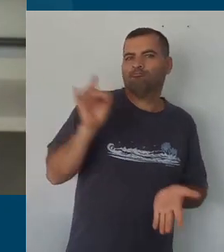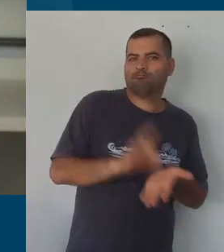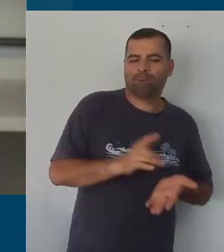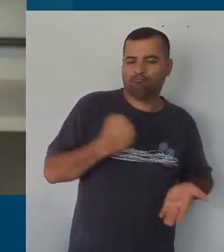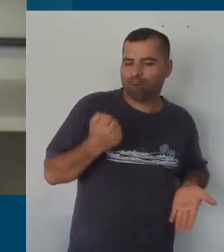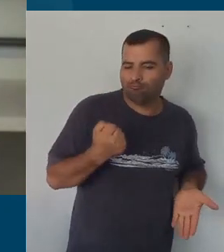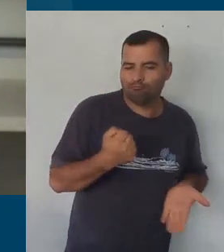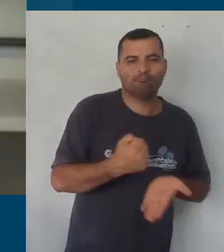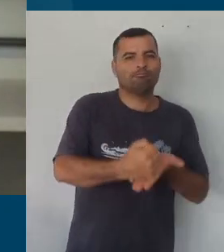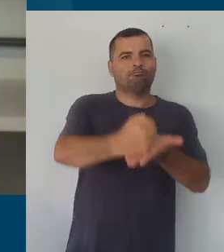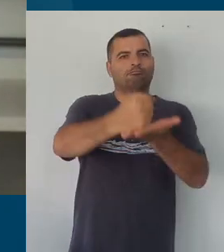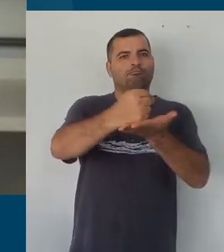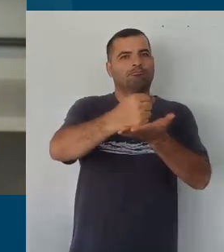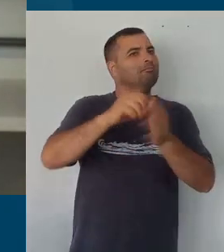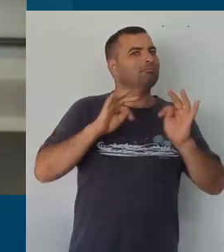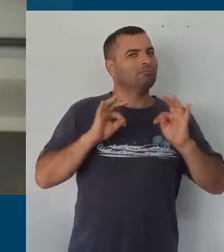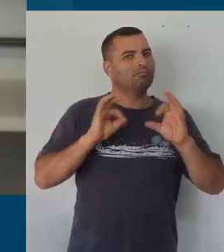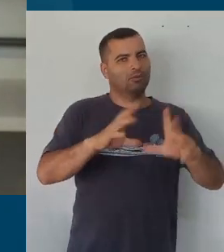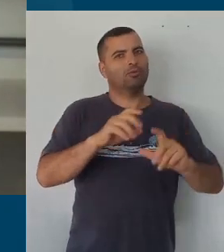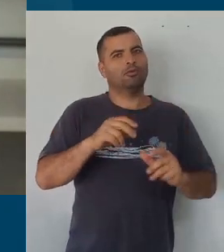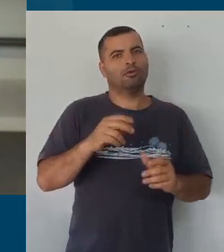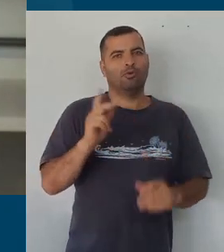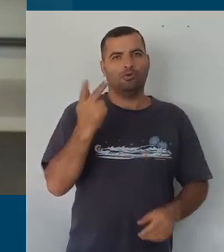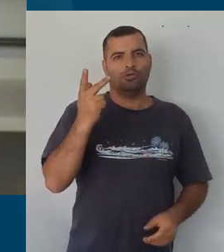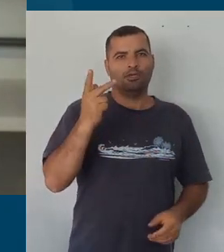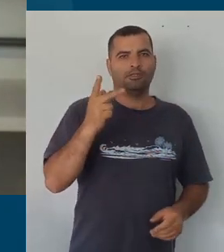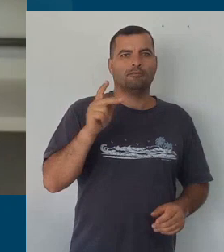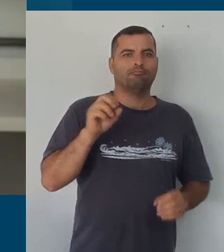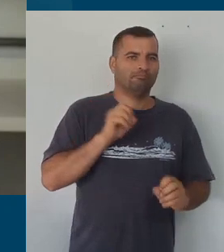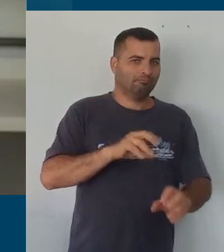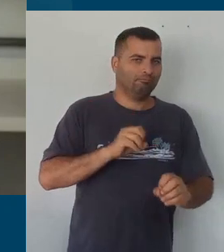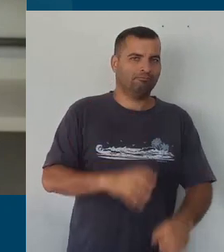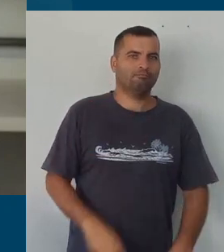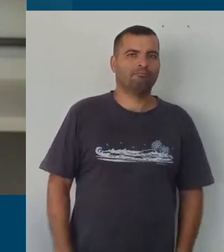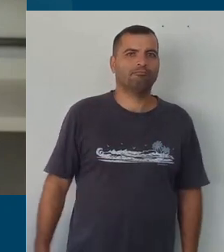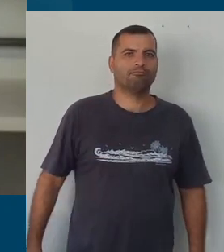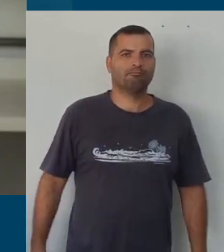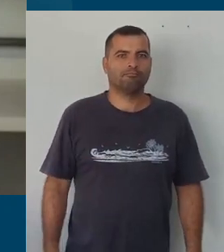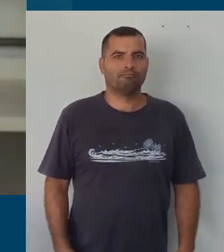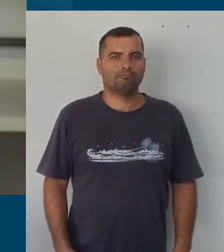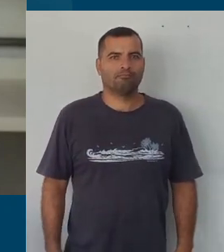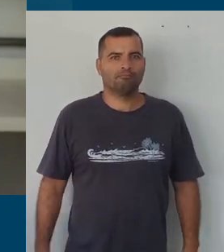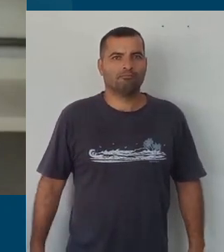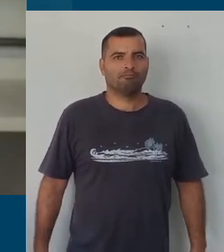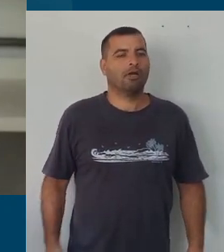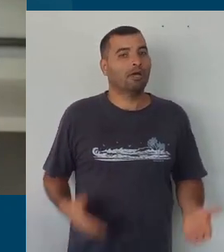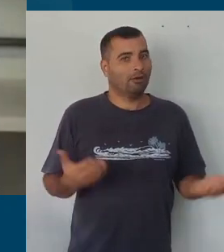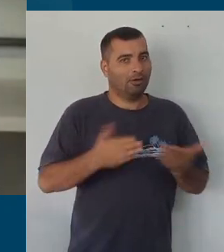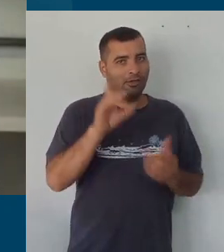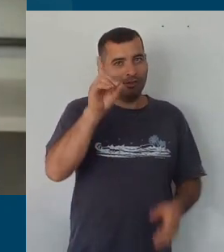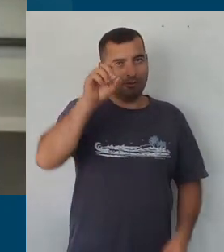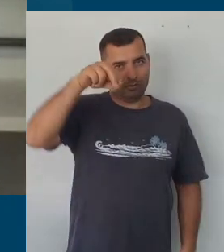a rede. Bom, é o professor Donizete agora que vai